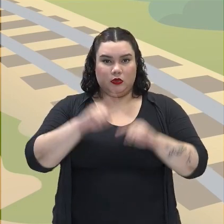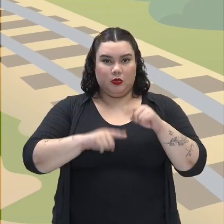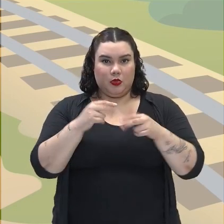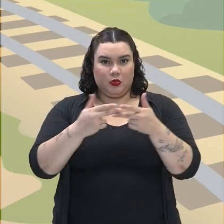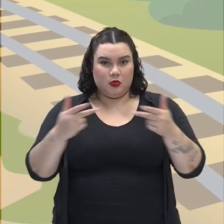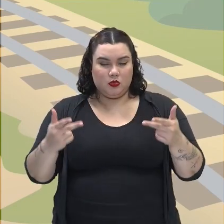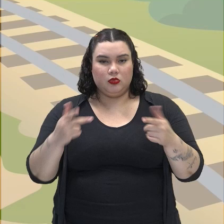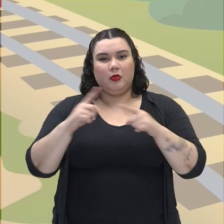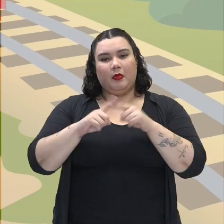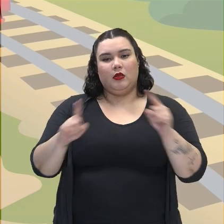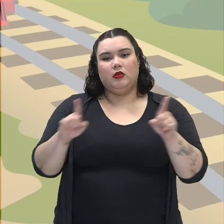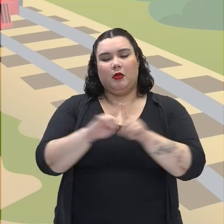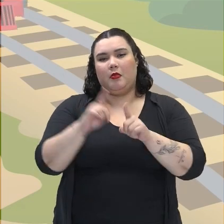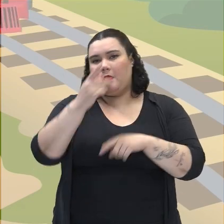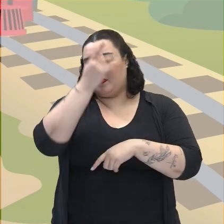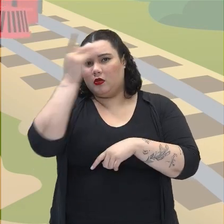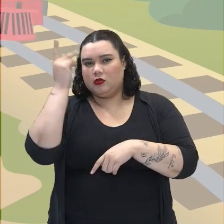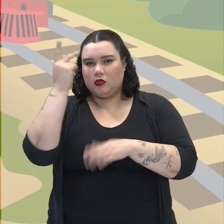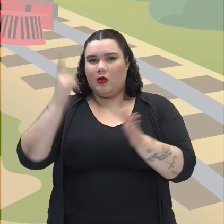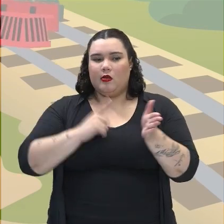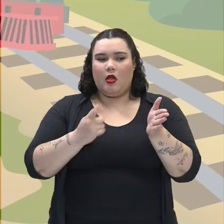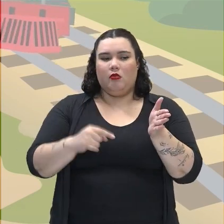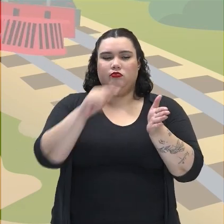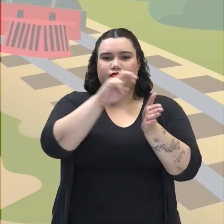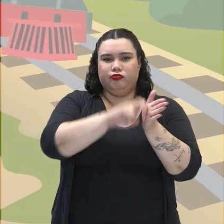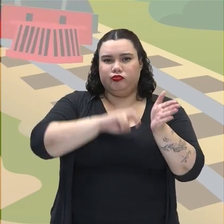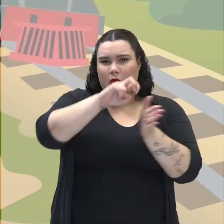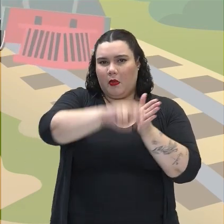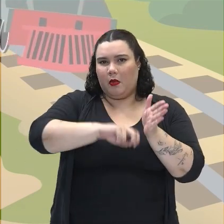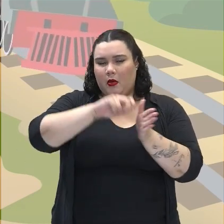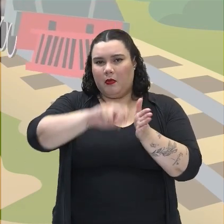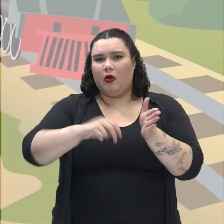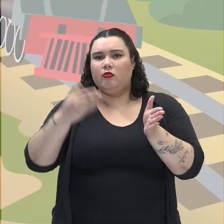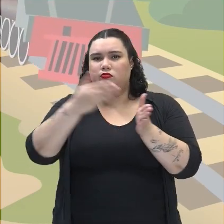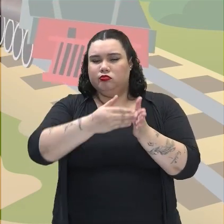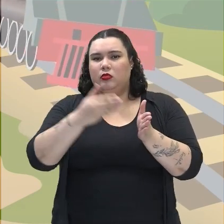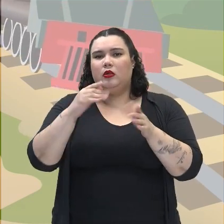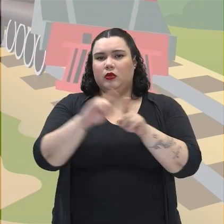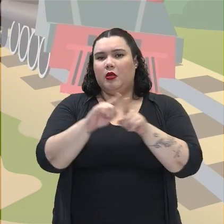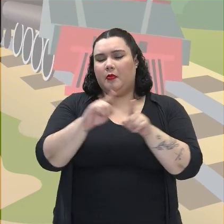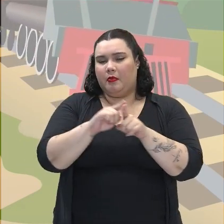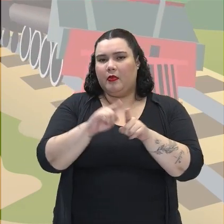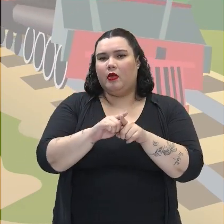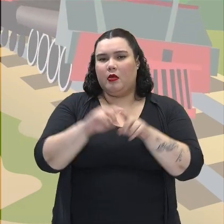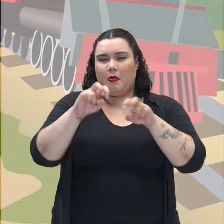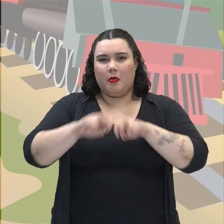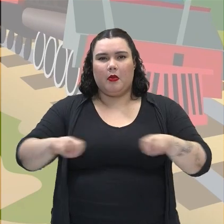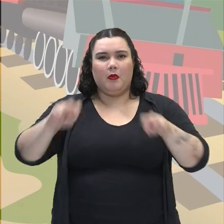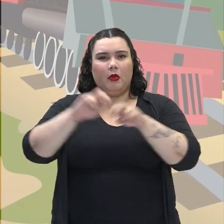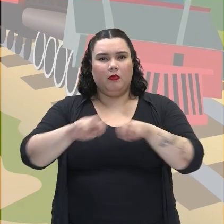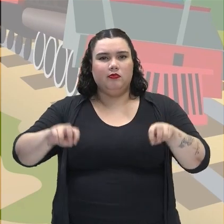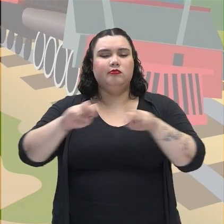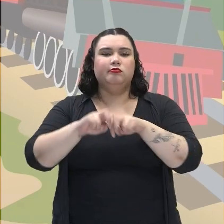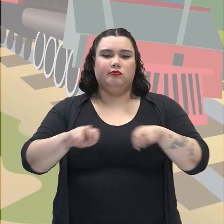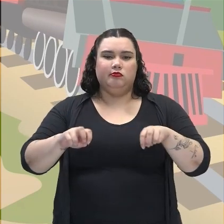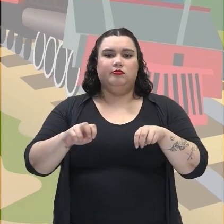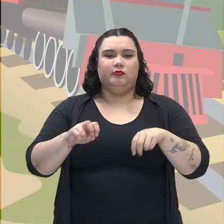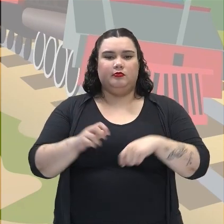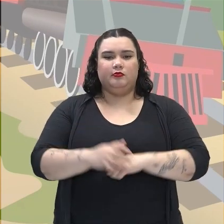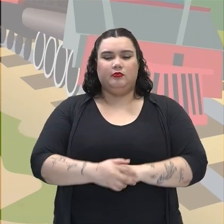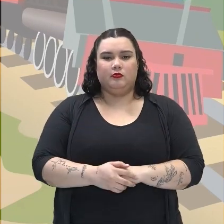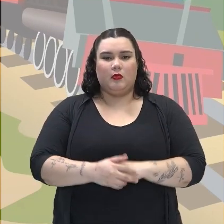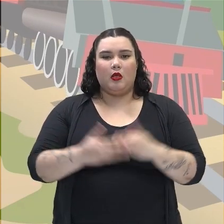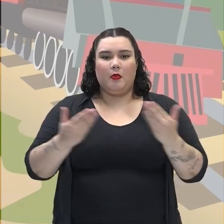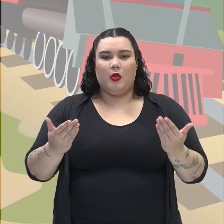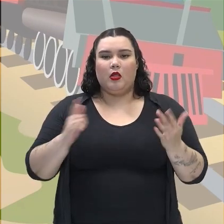também no transporte de pessoas. Então, isso facilitou de um modo muito grande também não só o transporte de mercadorias e de pessoas, como o contato